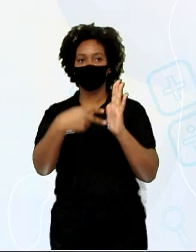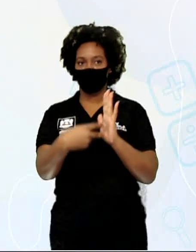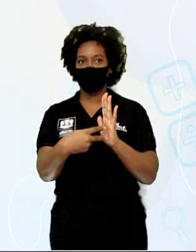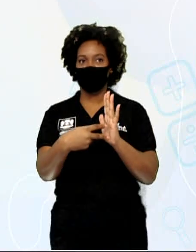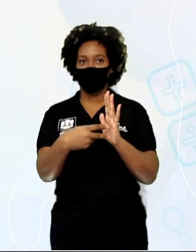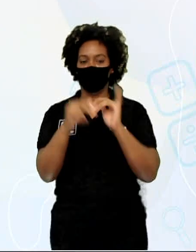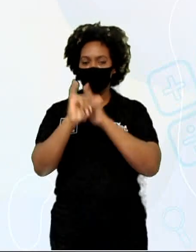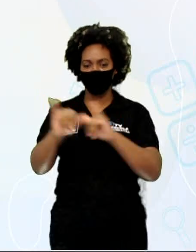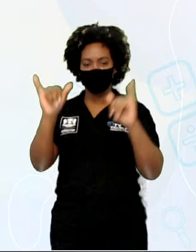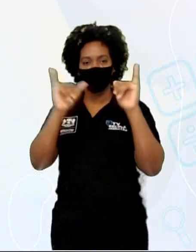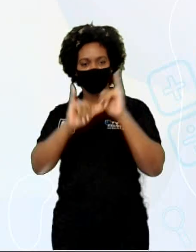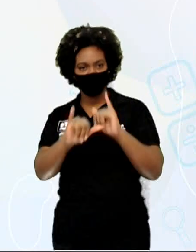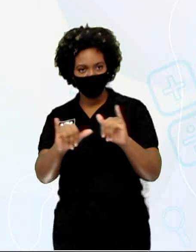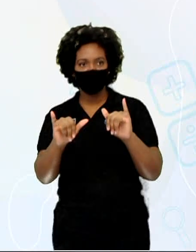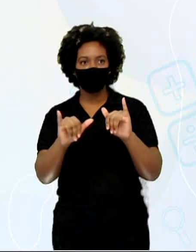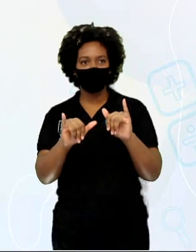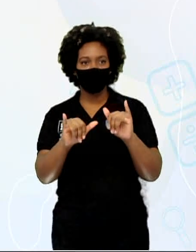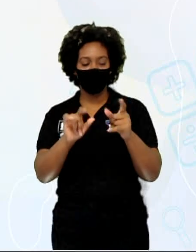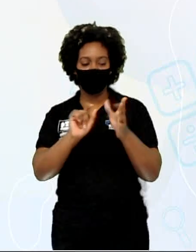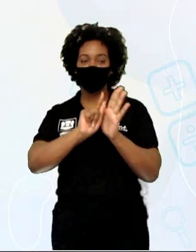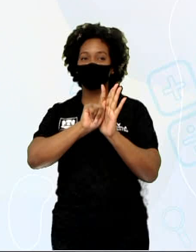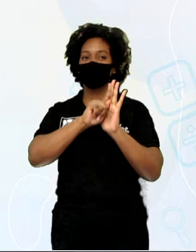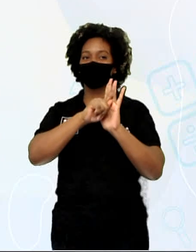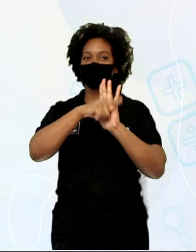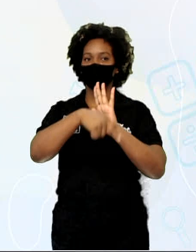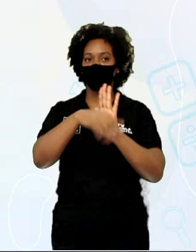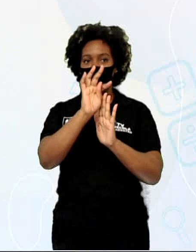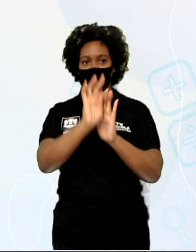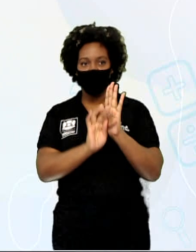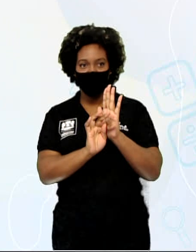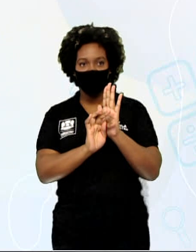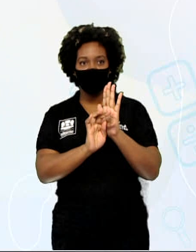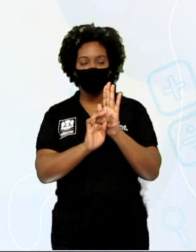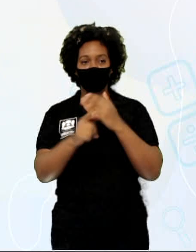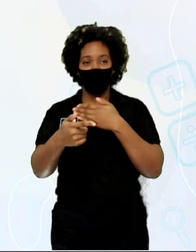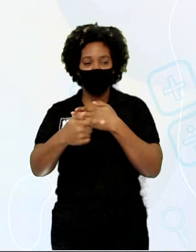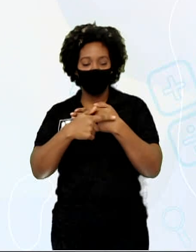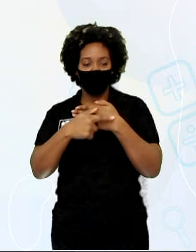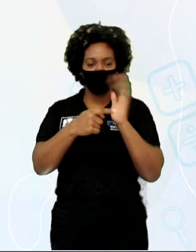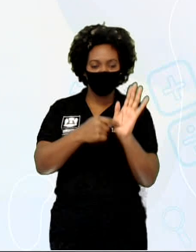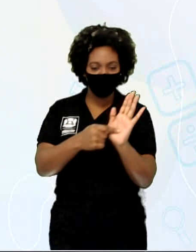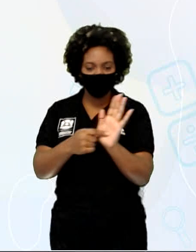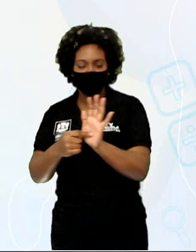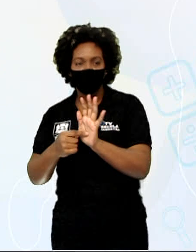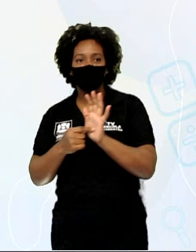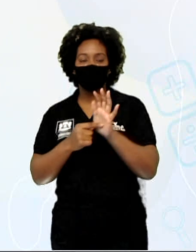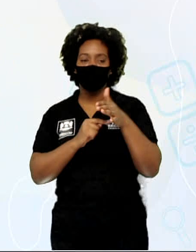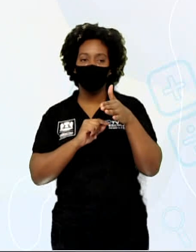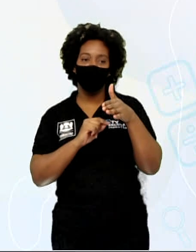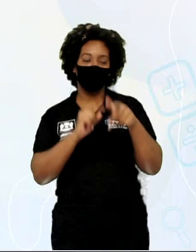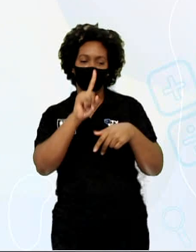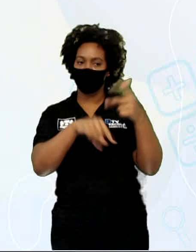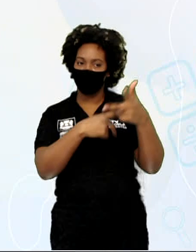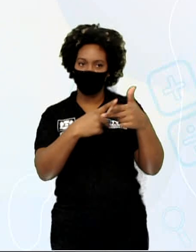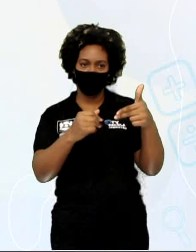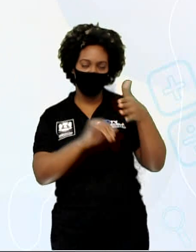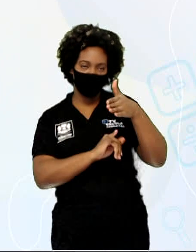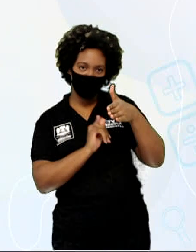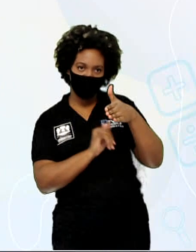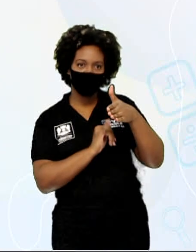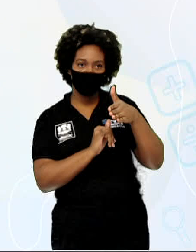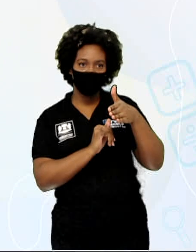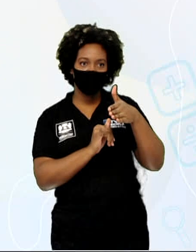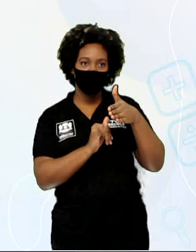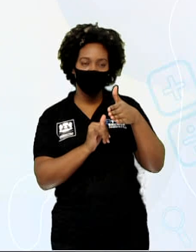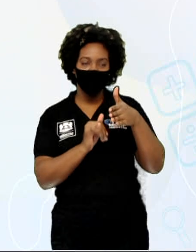publicitário é um gênero textual que tem a função de apresentar determinado produto, marca, para um